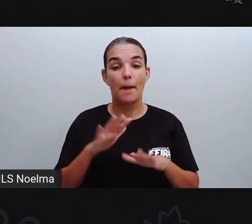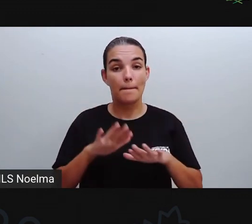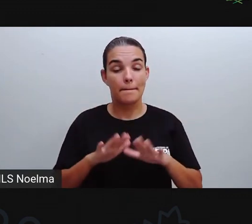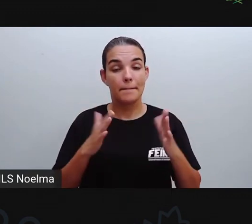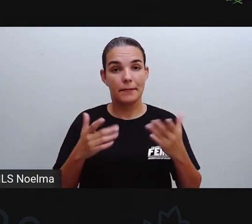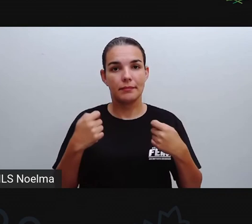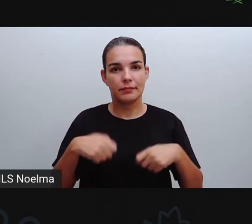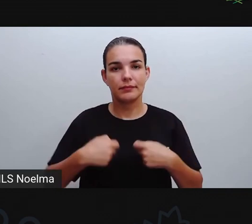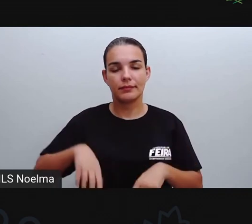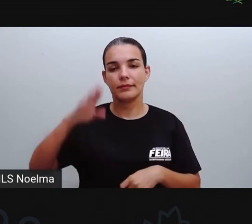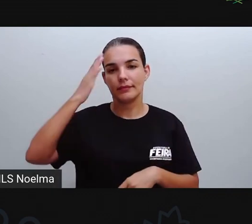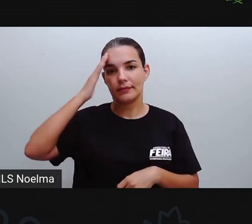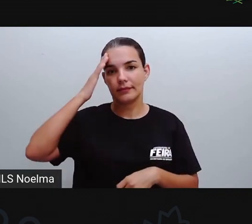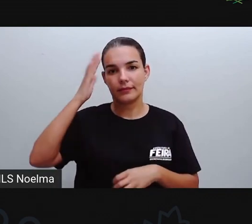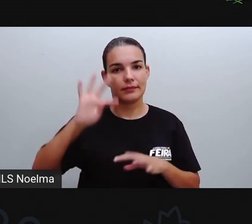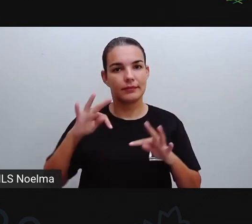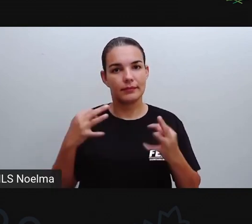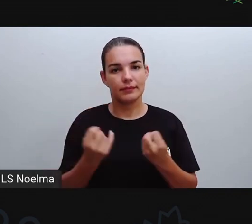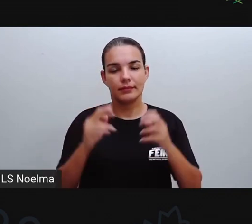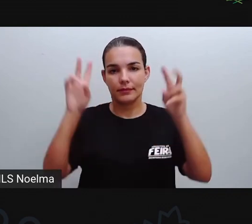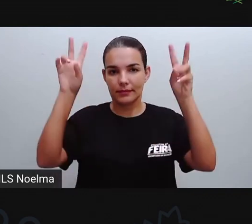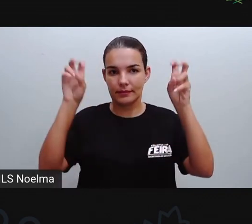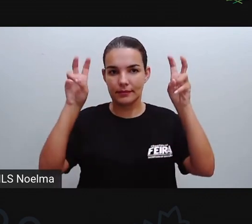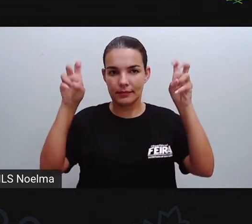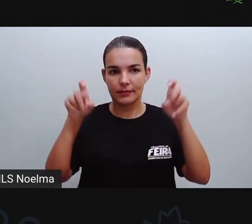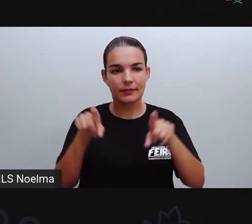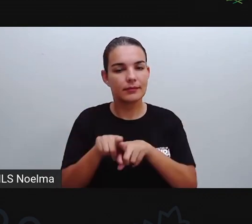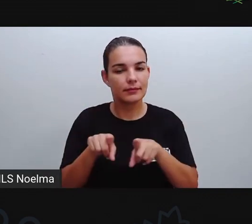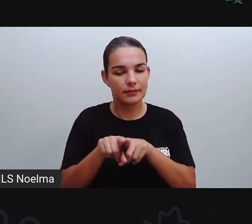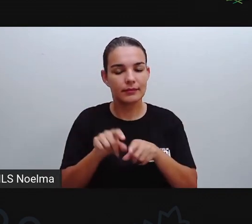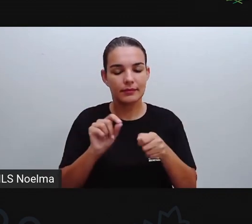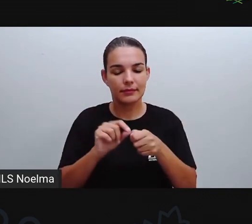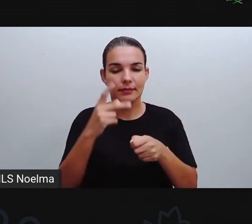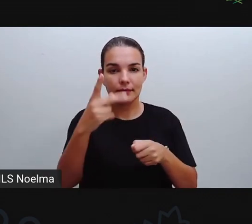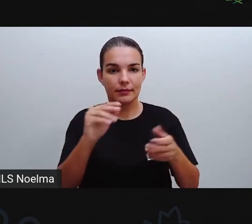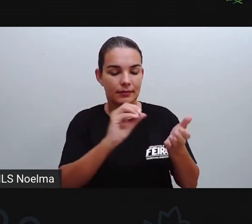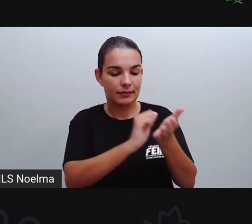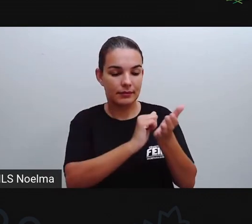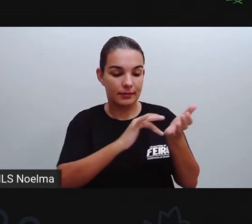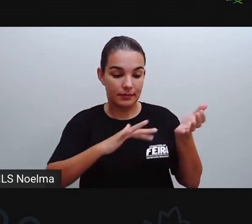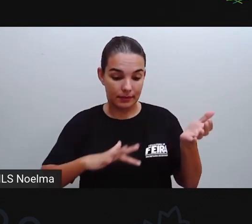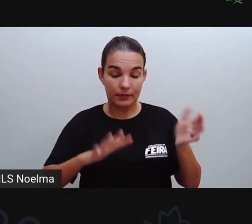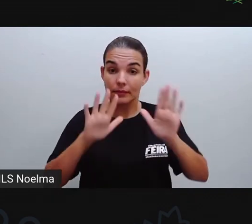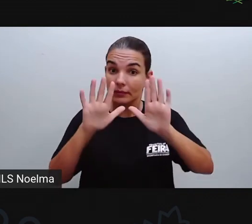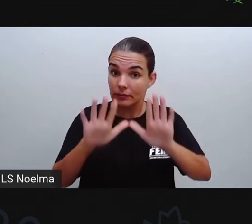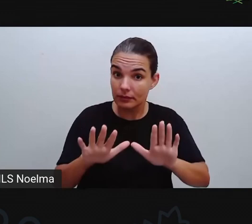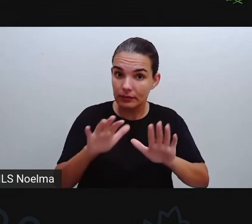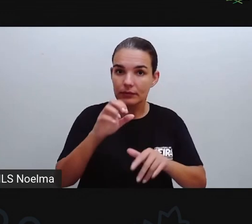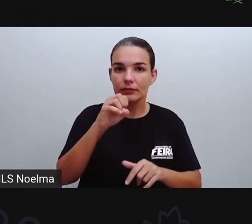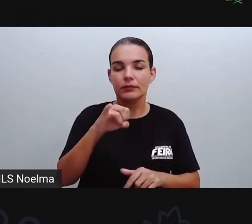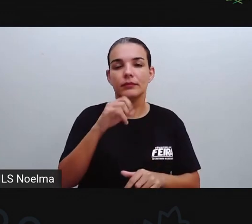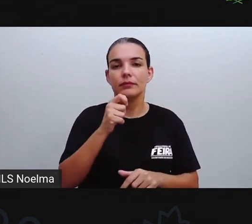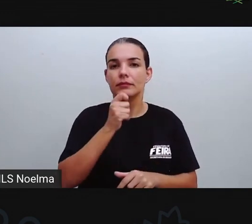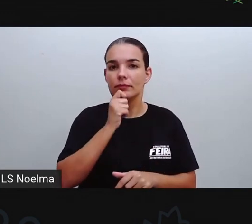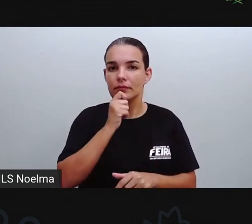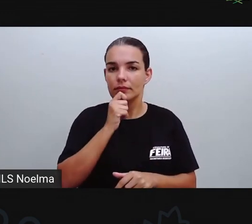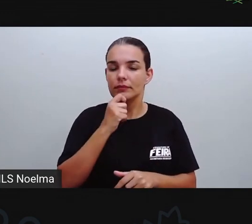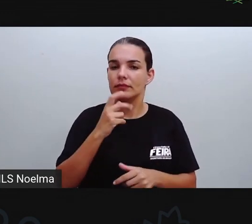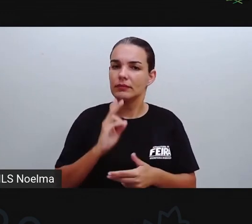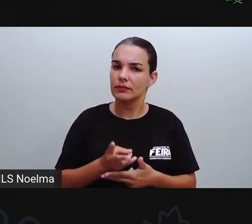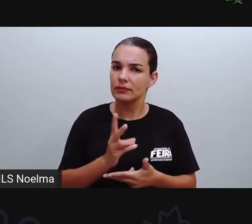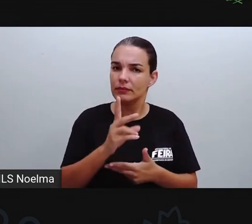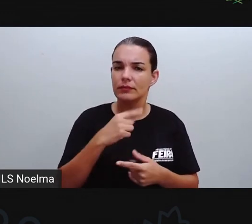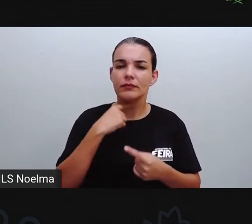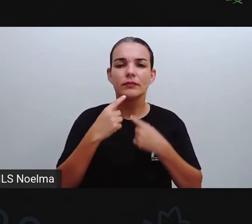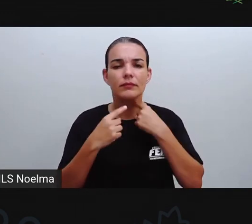conteúdo direitinho, e assim também realizar as suas atividades. Mas se mesmo assim surgir alguma dúvida em relação à sua atividade,